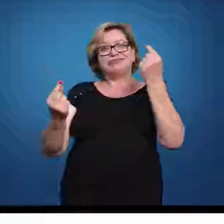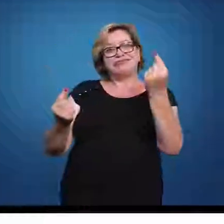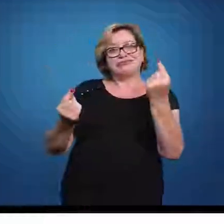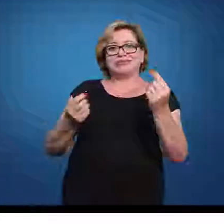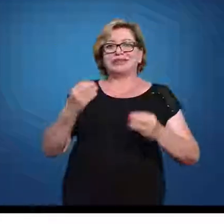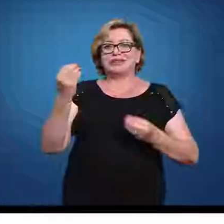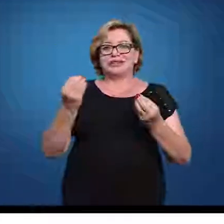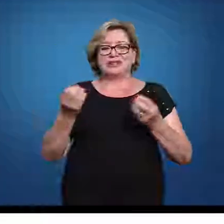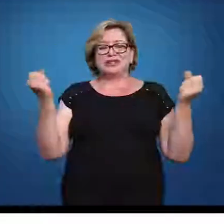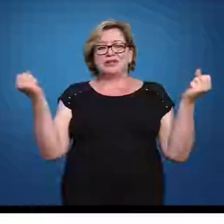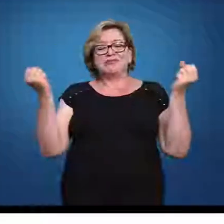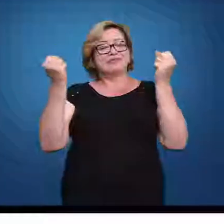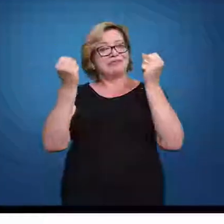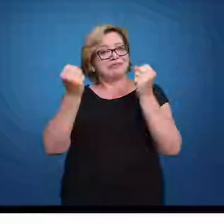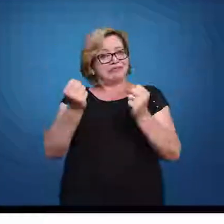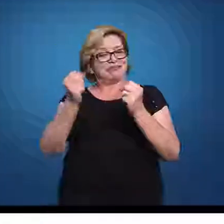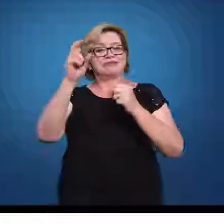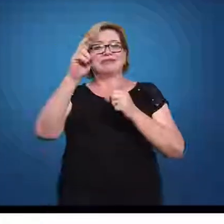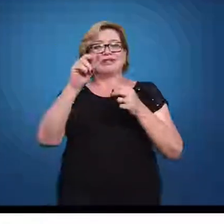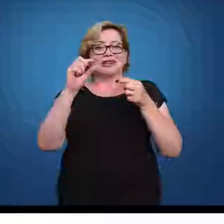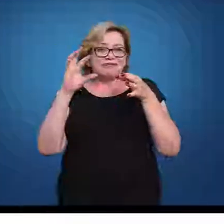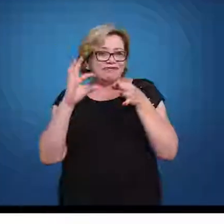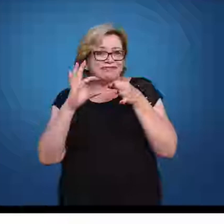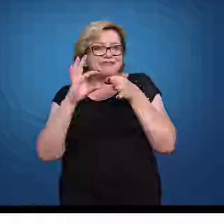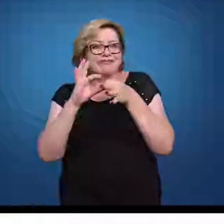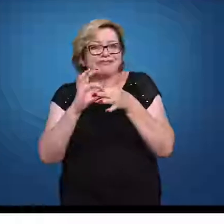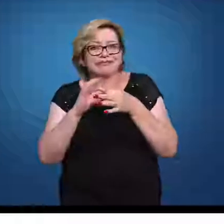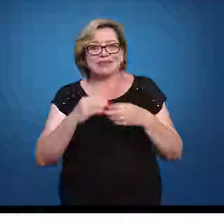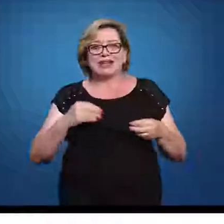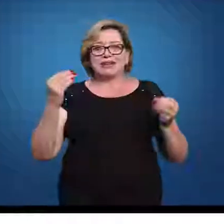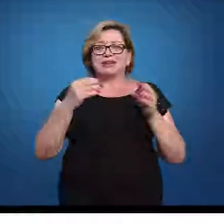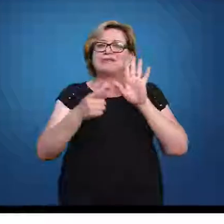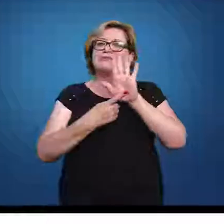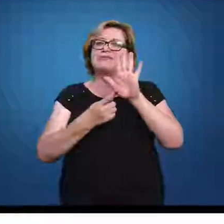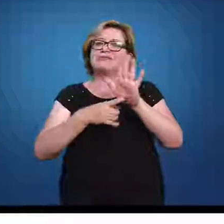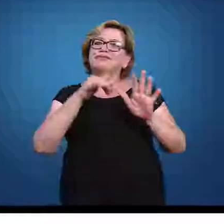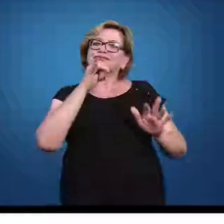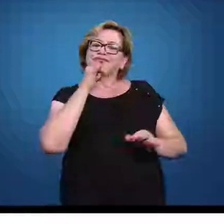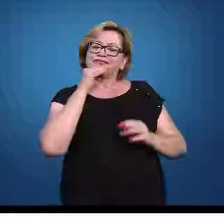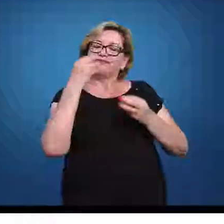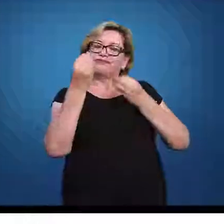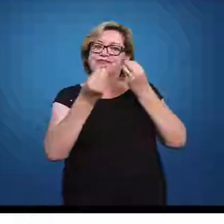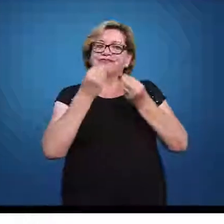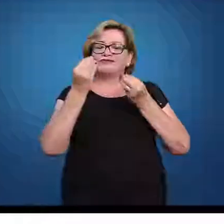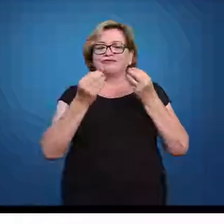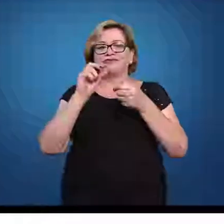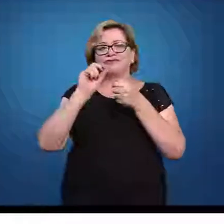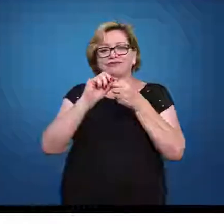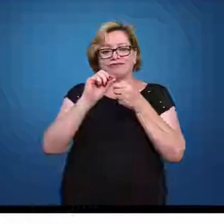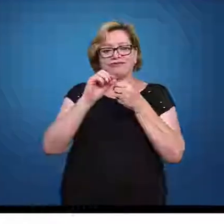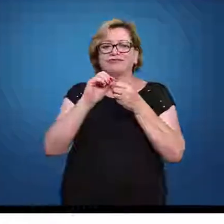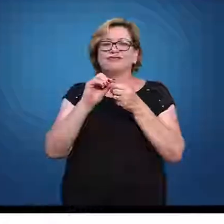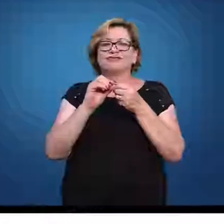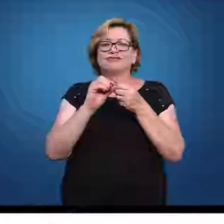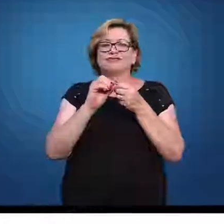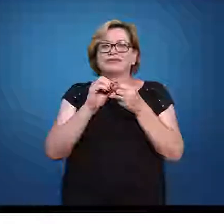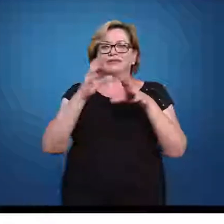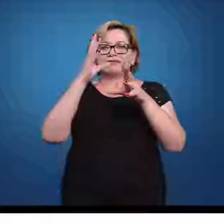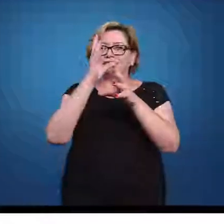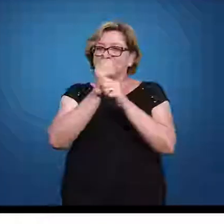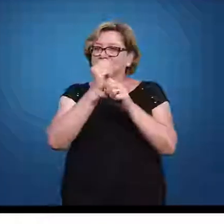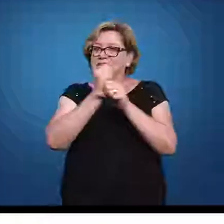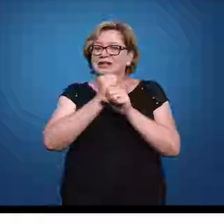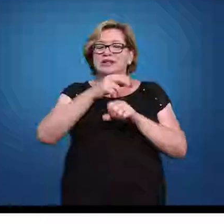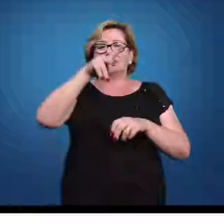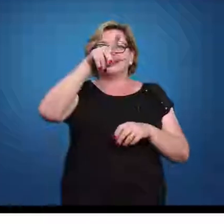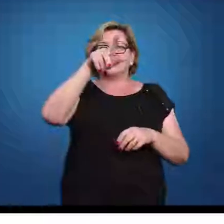Então a gente vai poder fazer essa associação. Agora eu coloquei um exemplo de como é que a gente vai trabalhar para fazer o cálculo